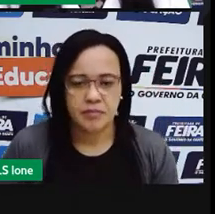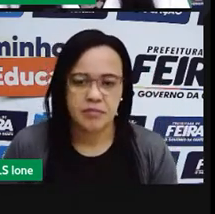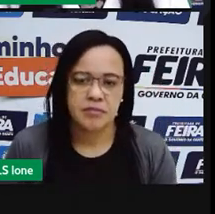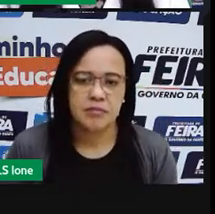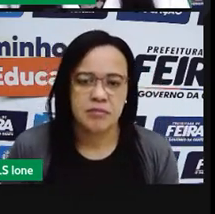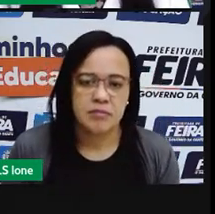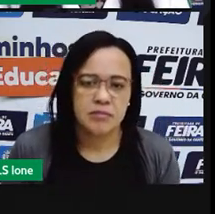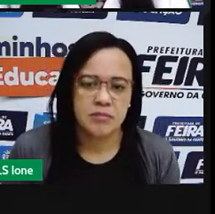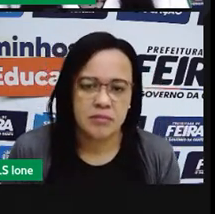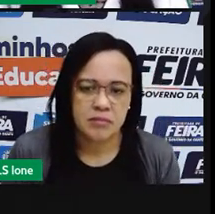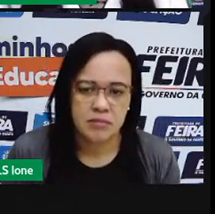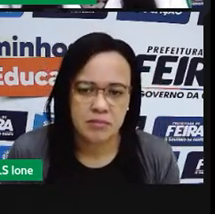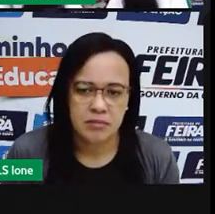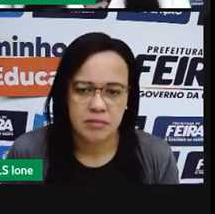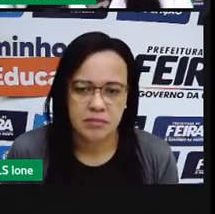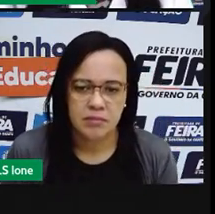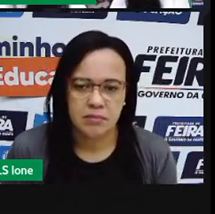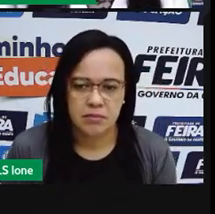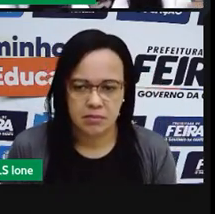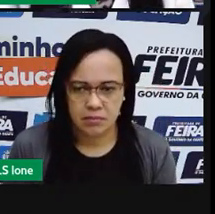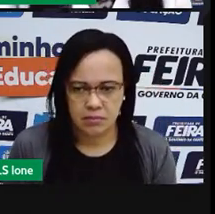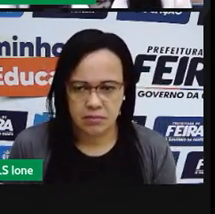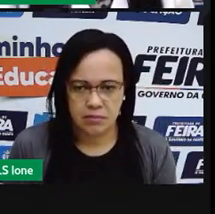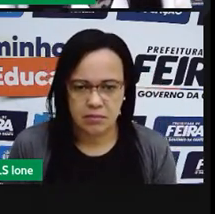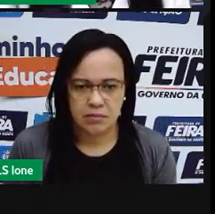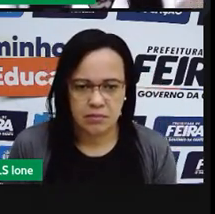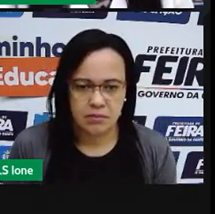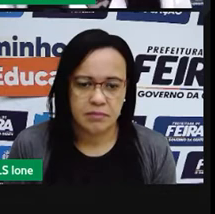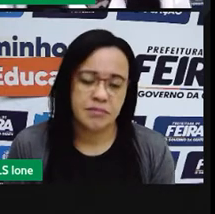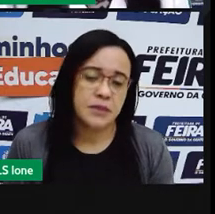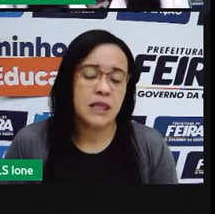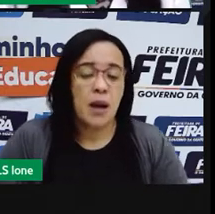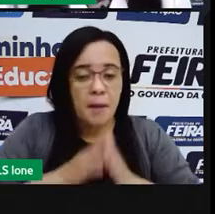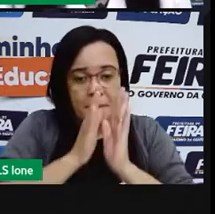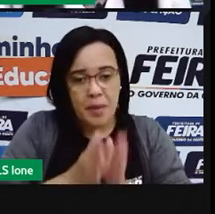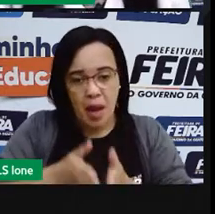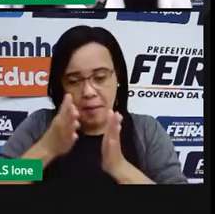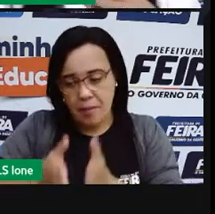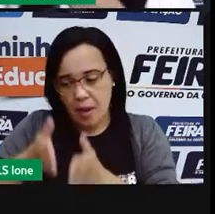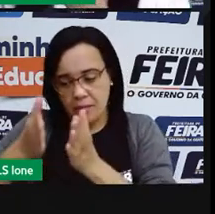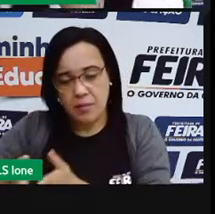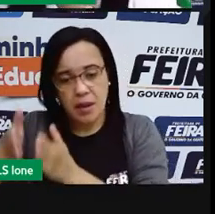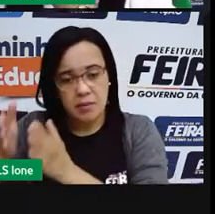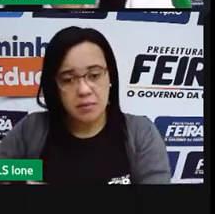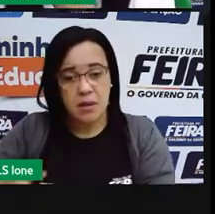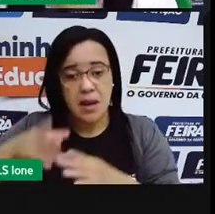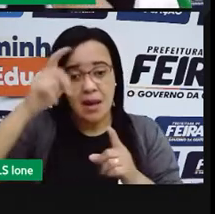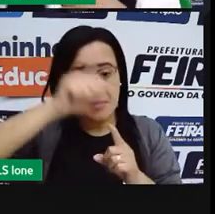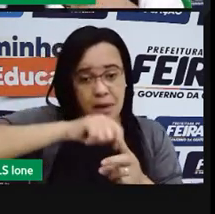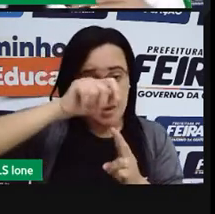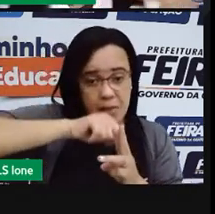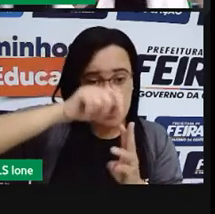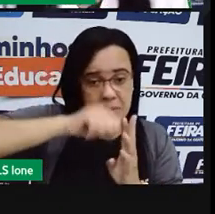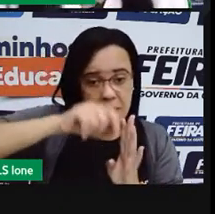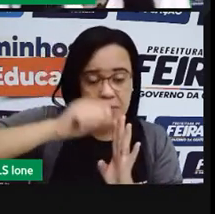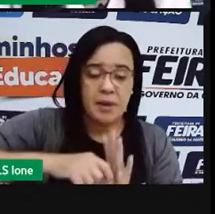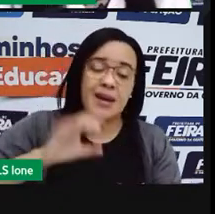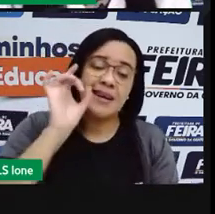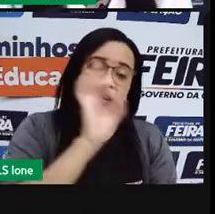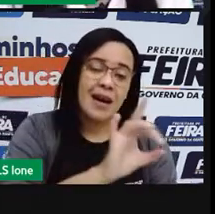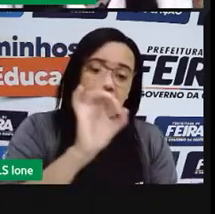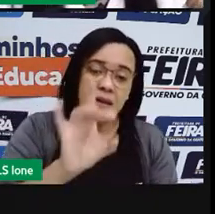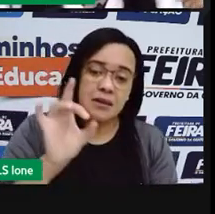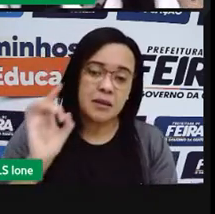aqui embaixo, um histórico, mostrando mês a mês o que você consumiu. Então, você consegue acompanhar. Nesse